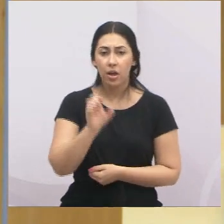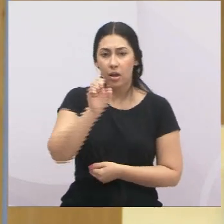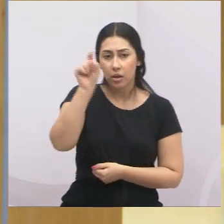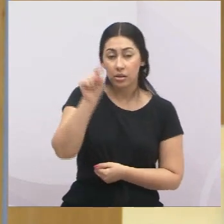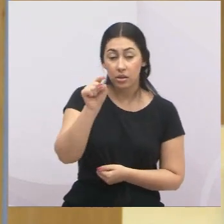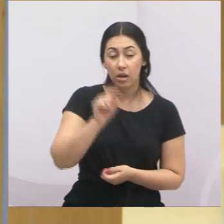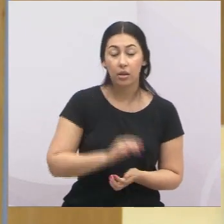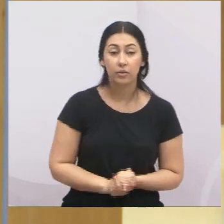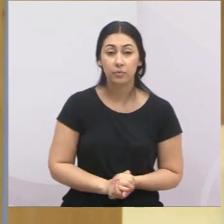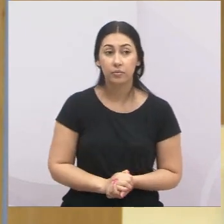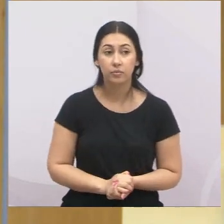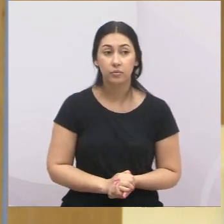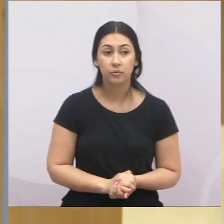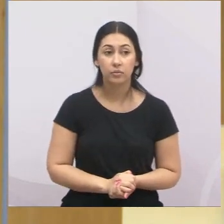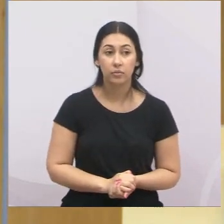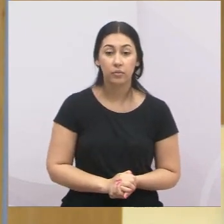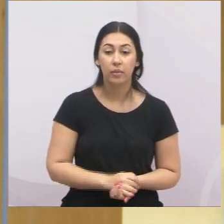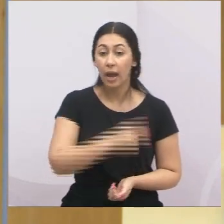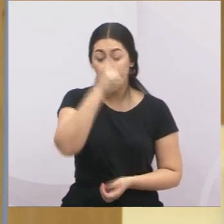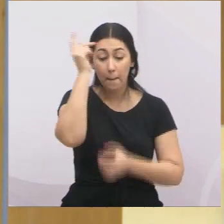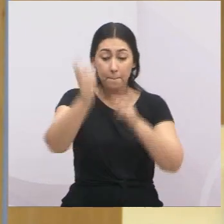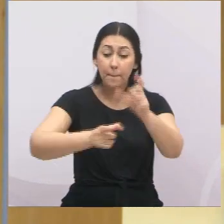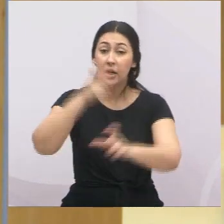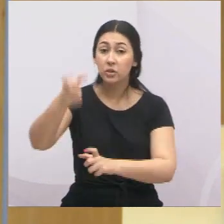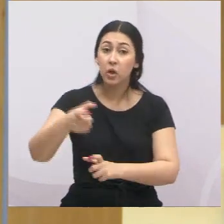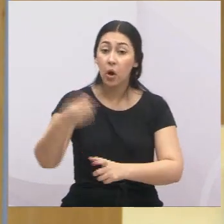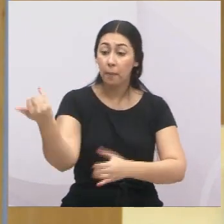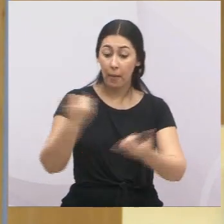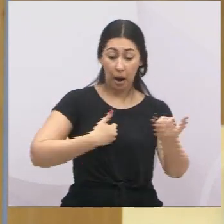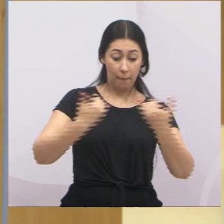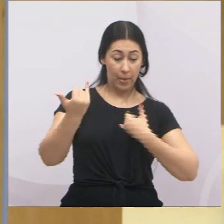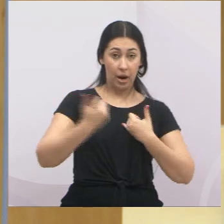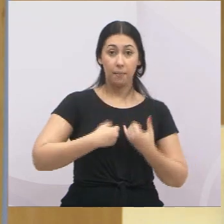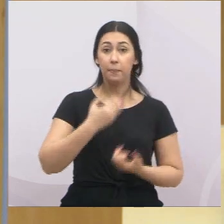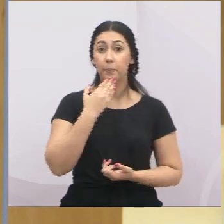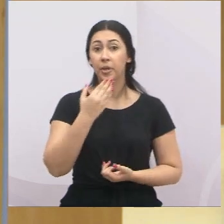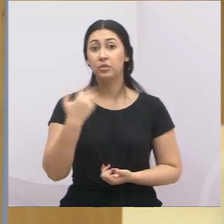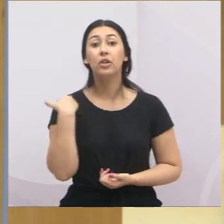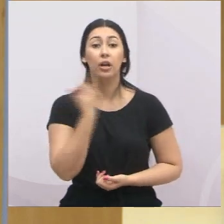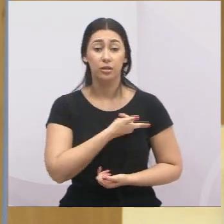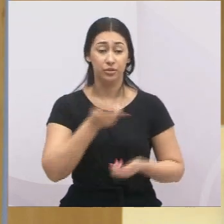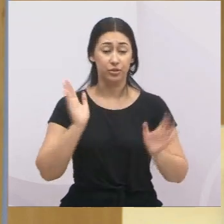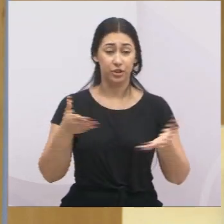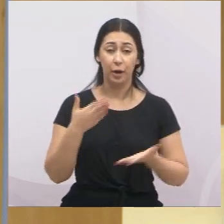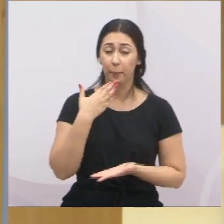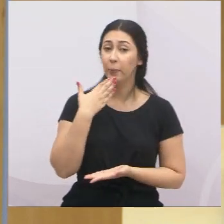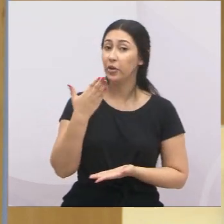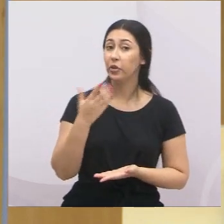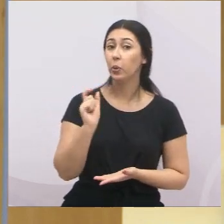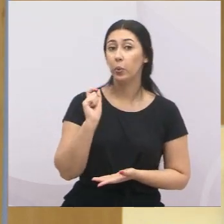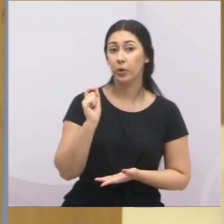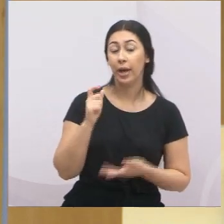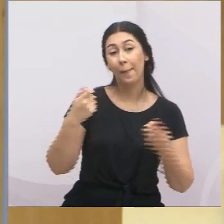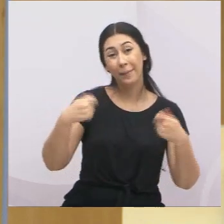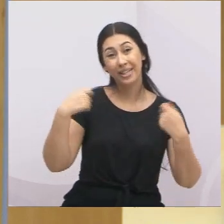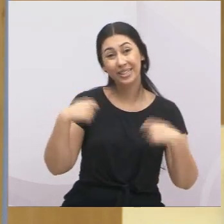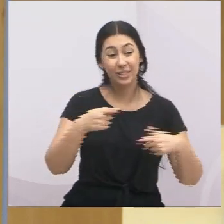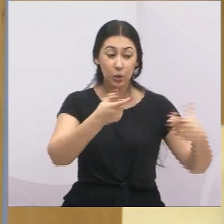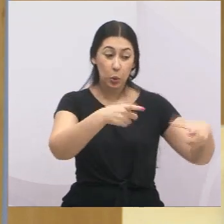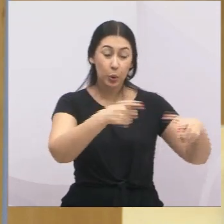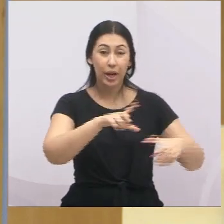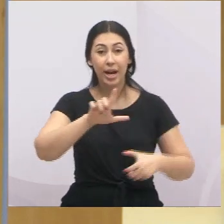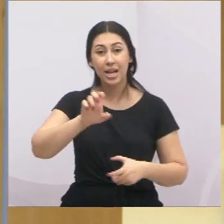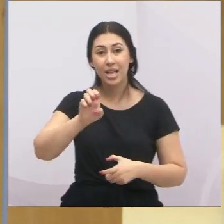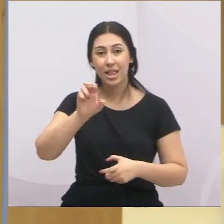pude receber algumas reivindicações dos moradores. Uma delas a gente já fez até o pedido, que é a colocação de um leve naquela